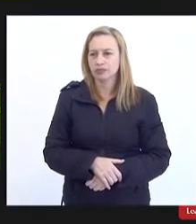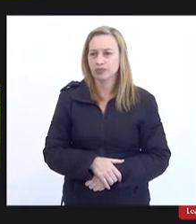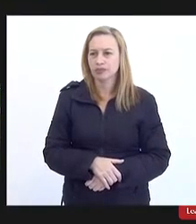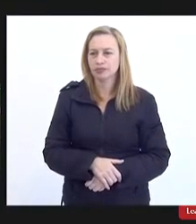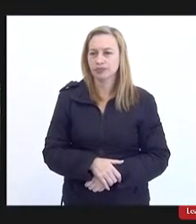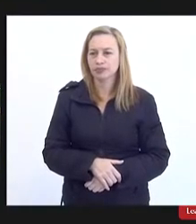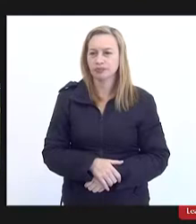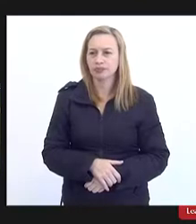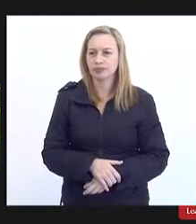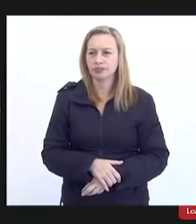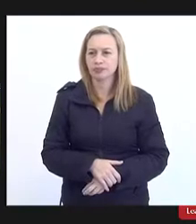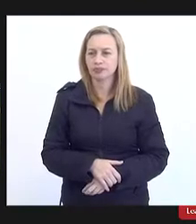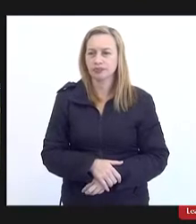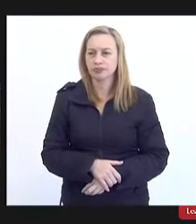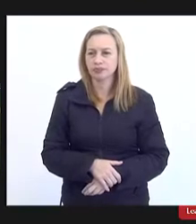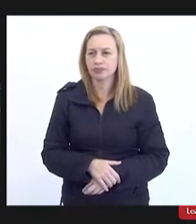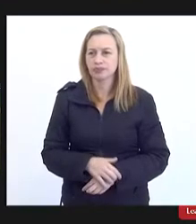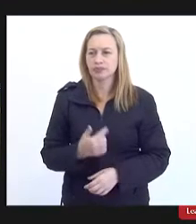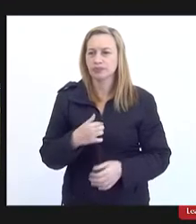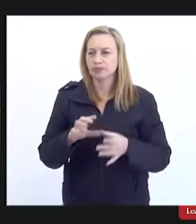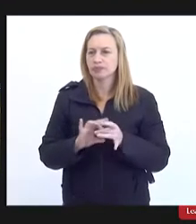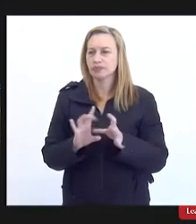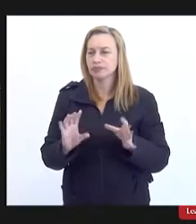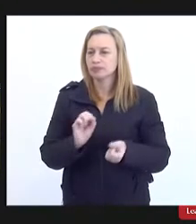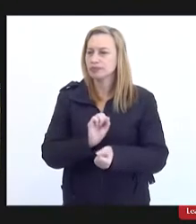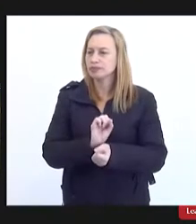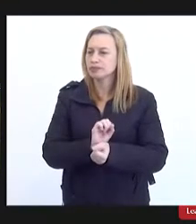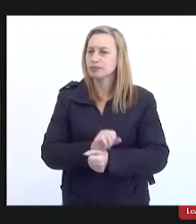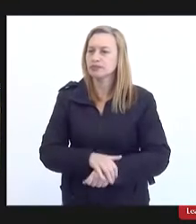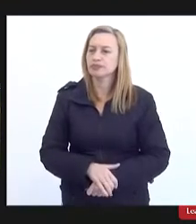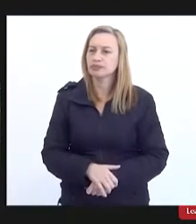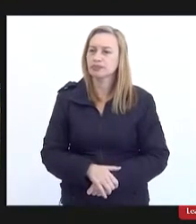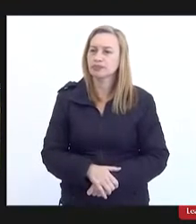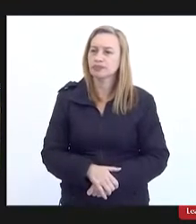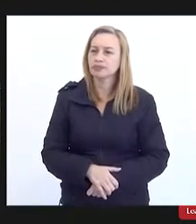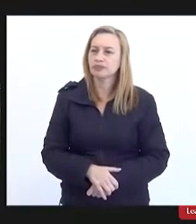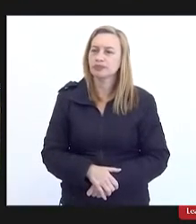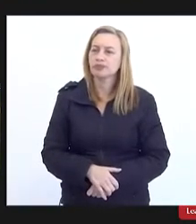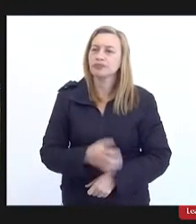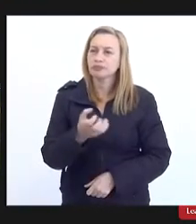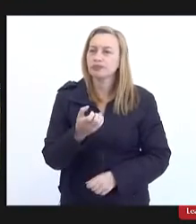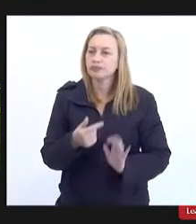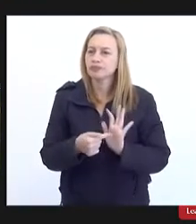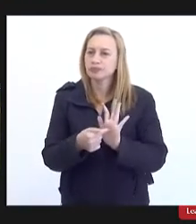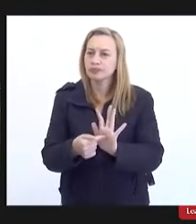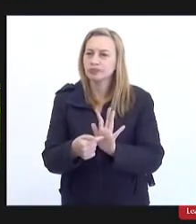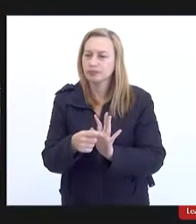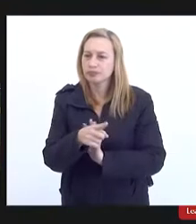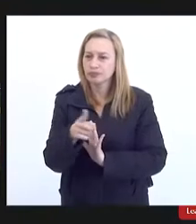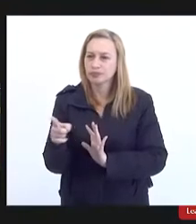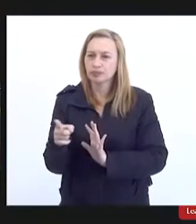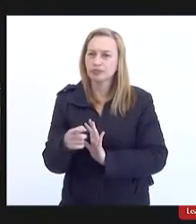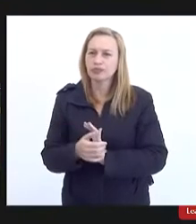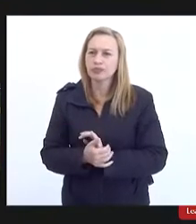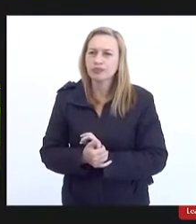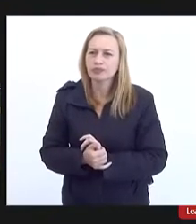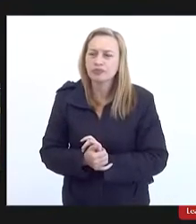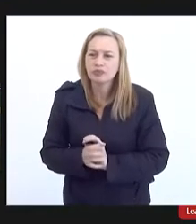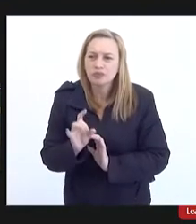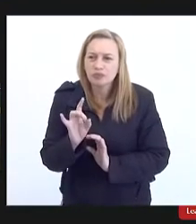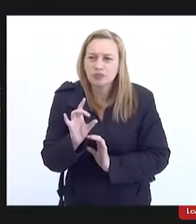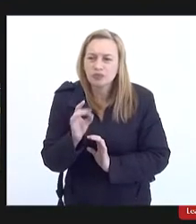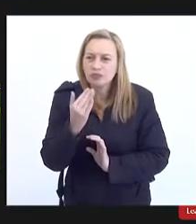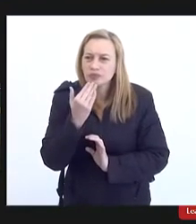Estou liberando, estou liberando. Obrigada. Então, o que eu queria mostrar para vocês é que a situação... Só